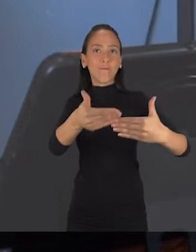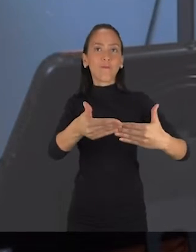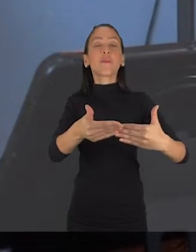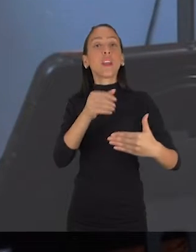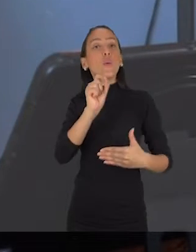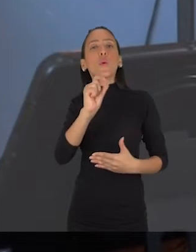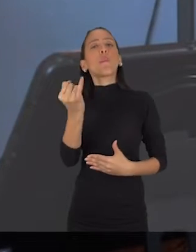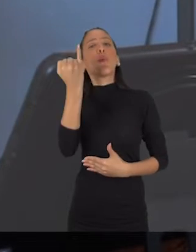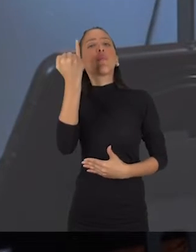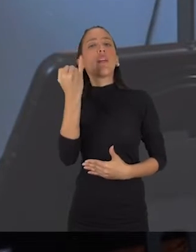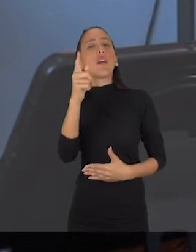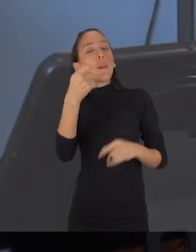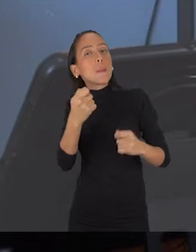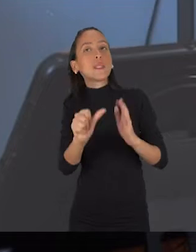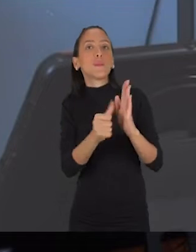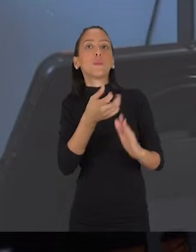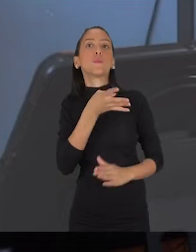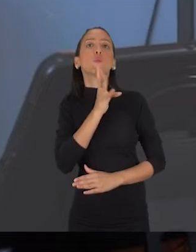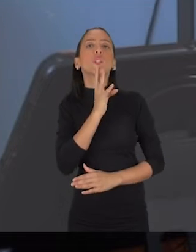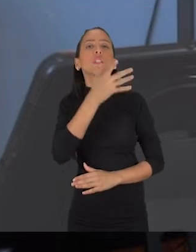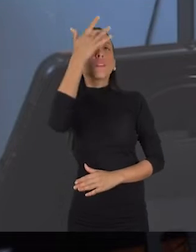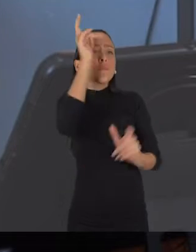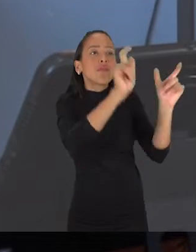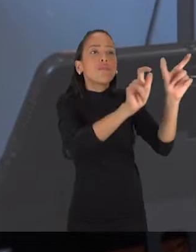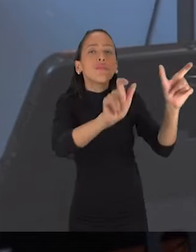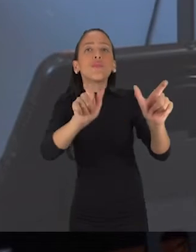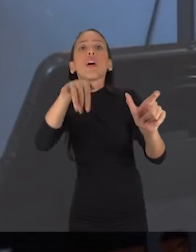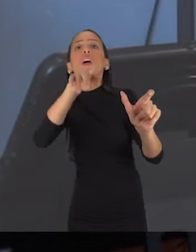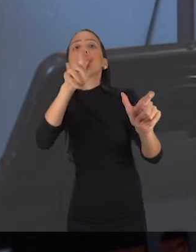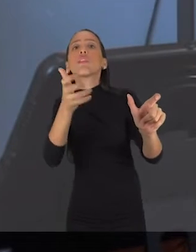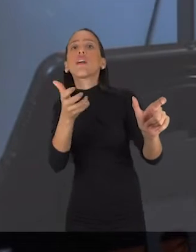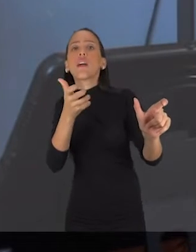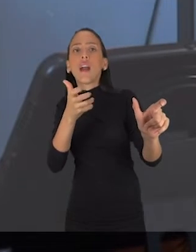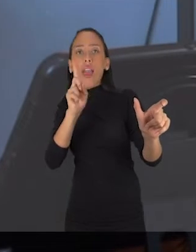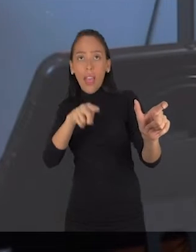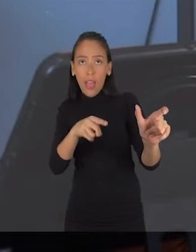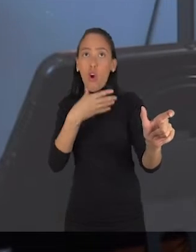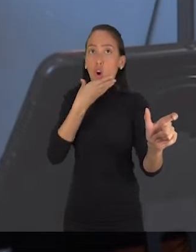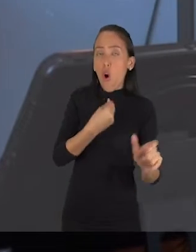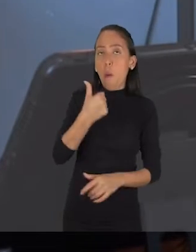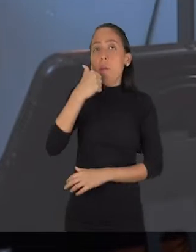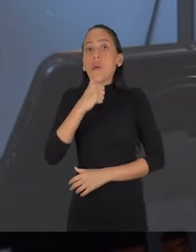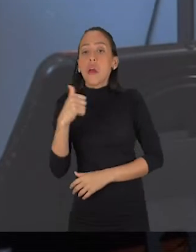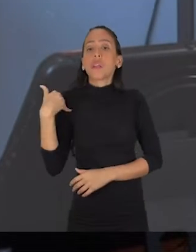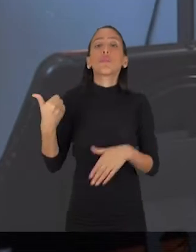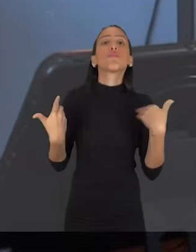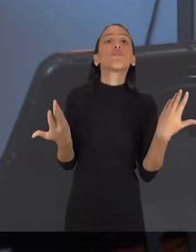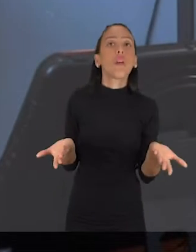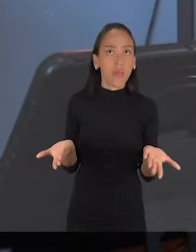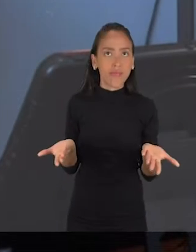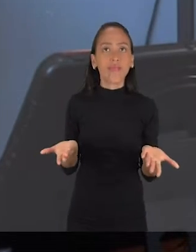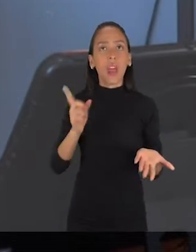Você conhecer o público que você quer atingir antes de qualquer coisa. São homens? São mulheres? Quantos anos eles têm?